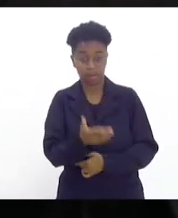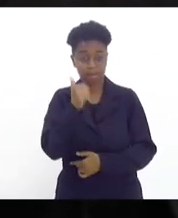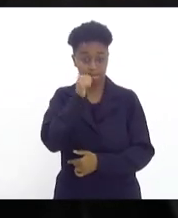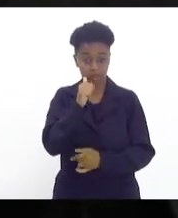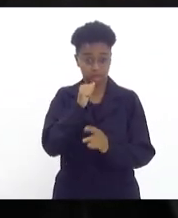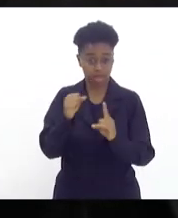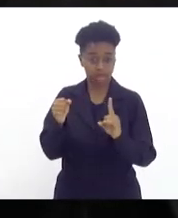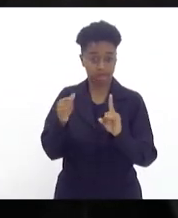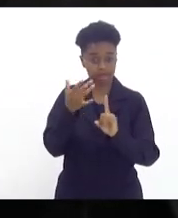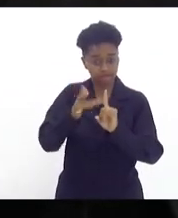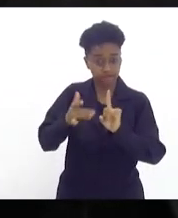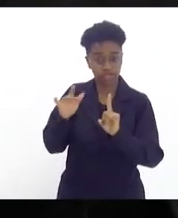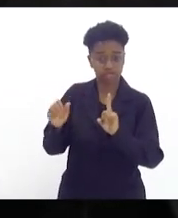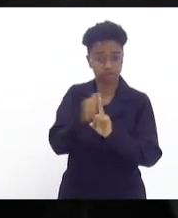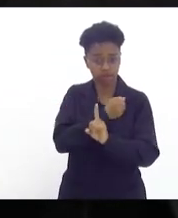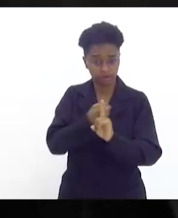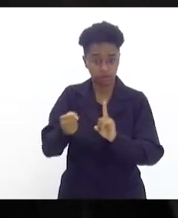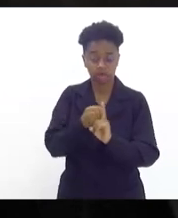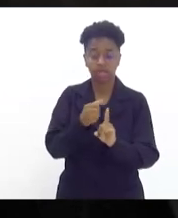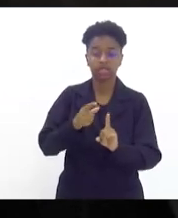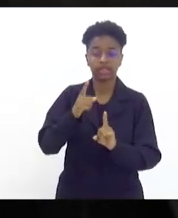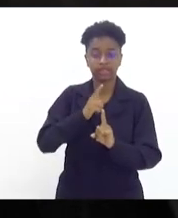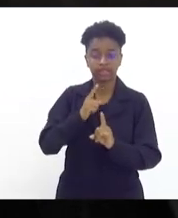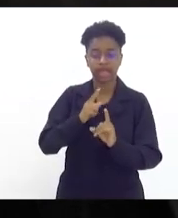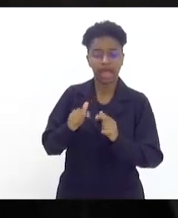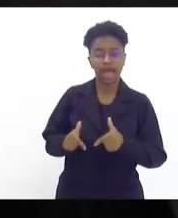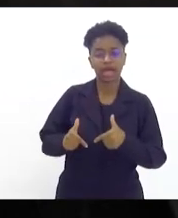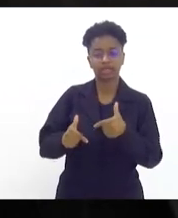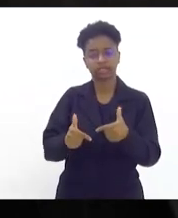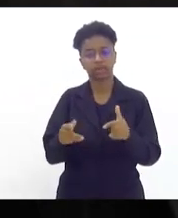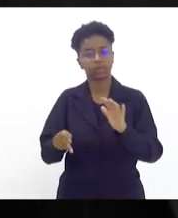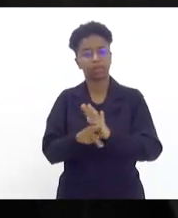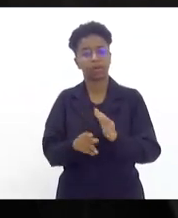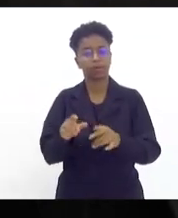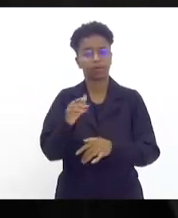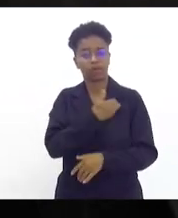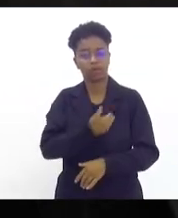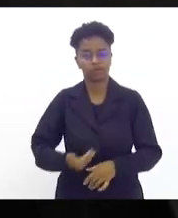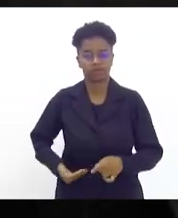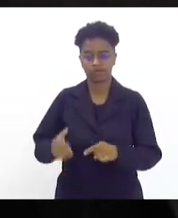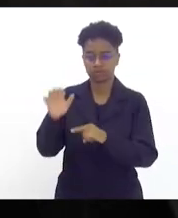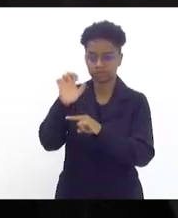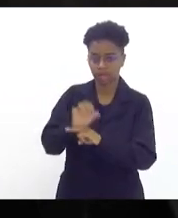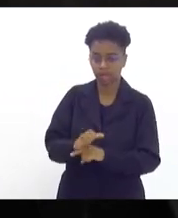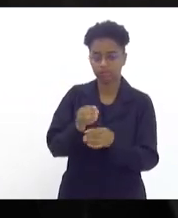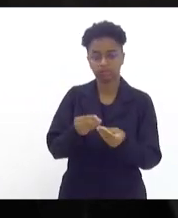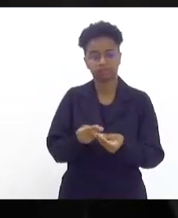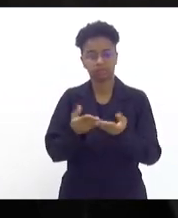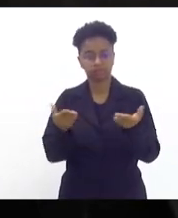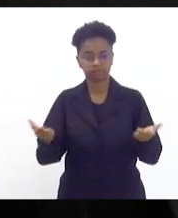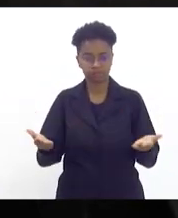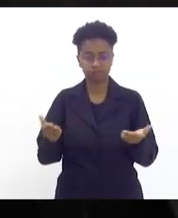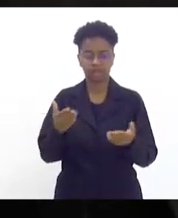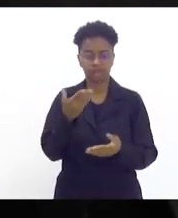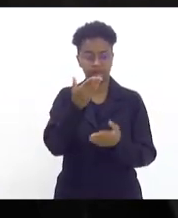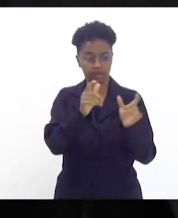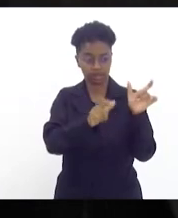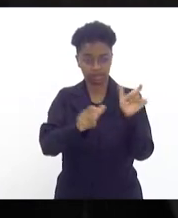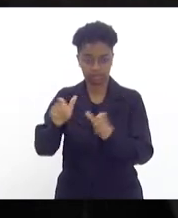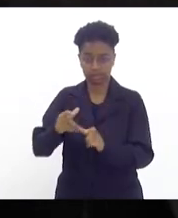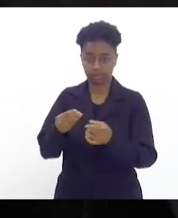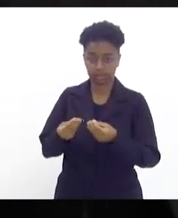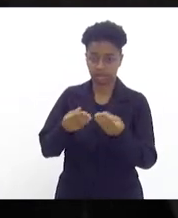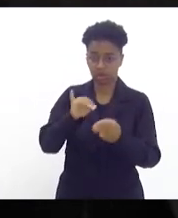violência mais uma ação efetiva do governo do estado nessa entrega a ela da